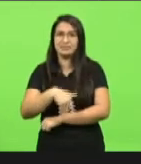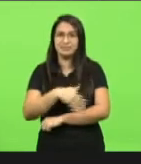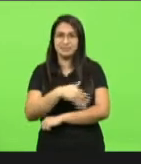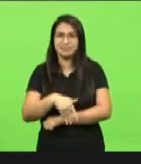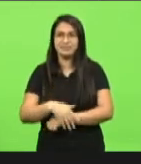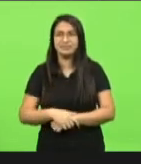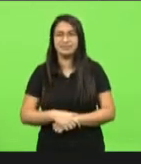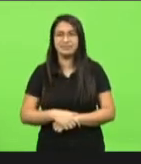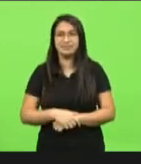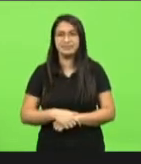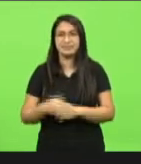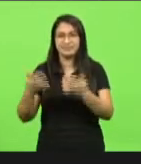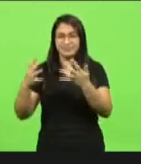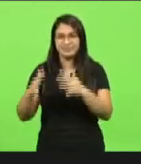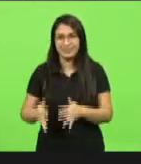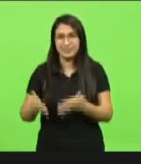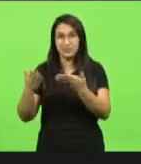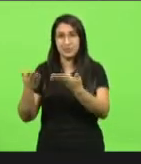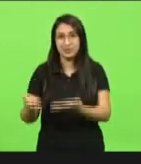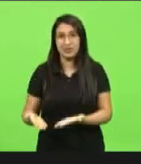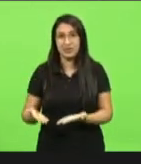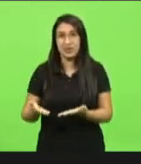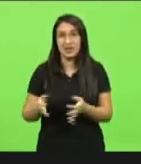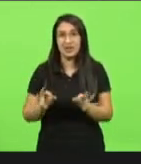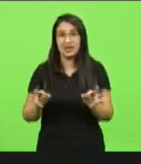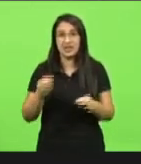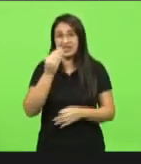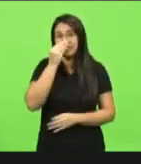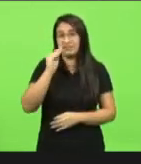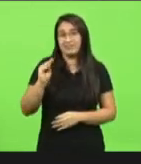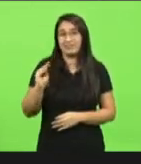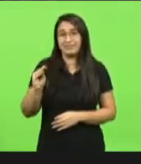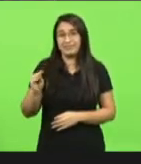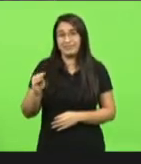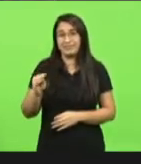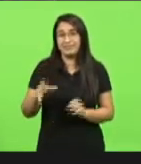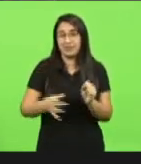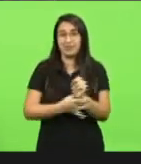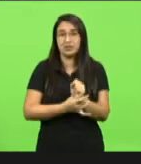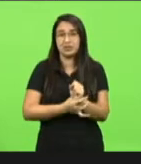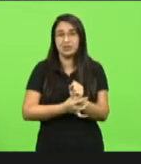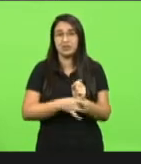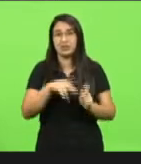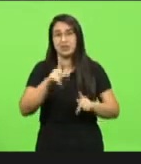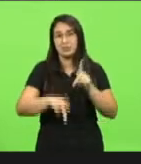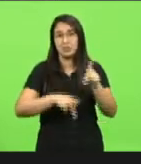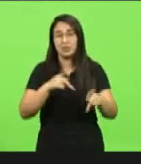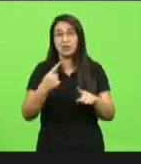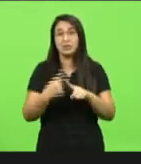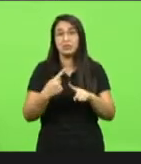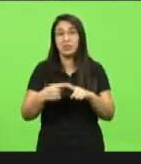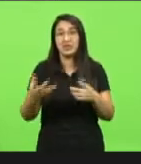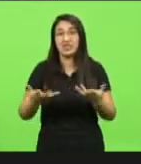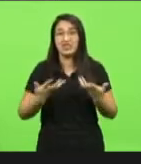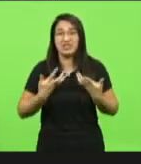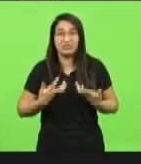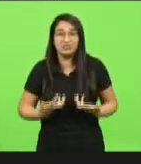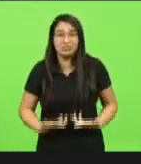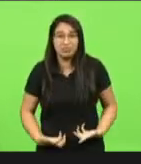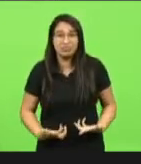Desmotivando o praça, ele também não está nem aí para a segurança da população, não Porque está desmotivado, não é? Está